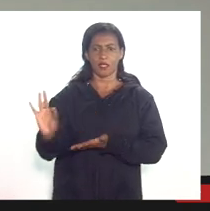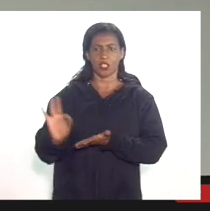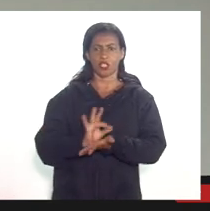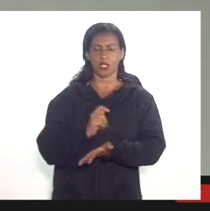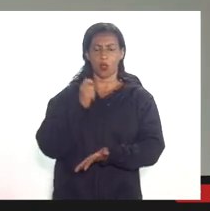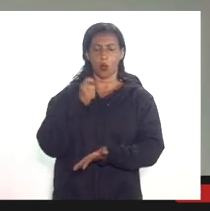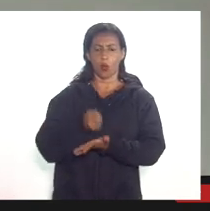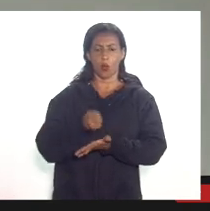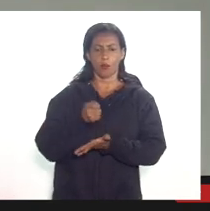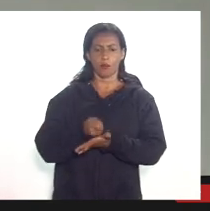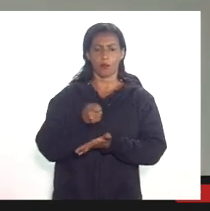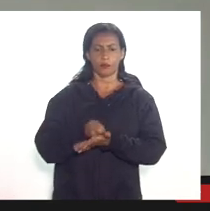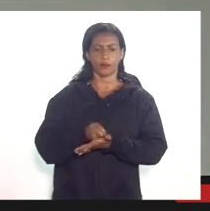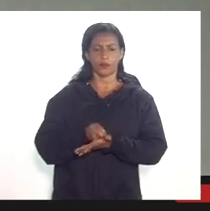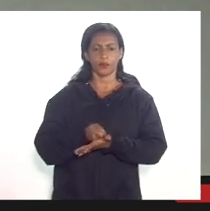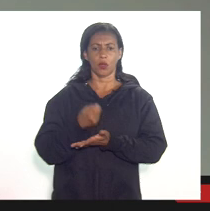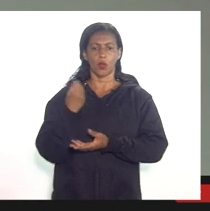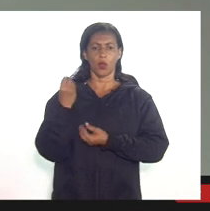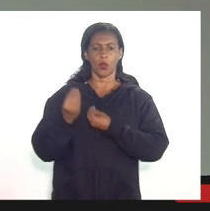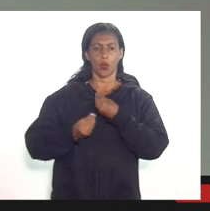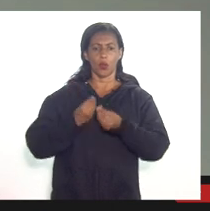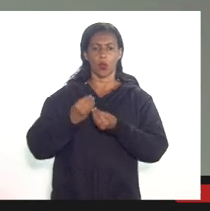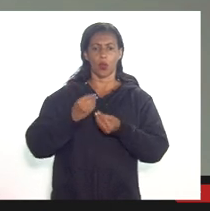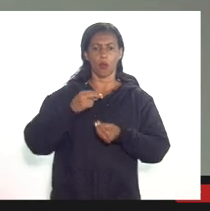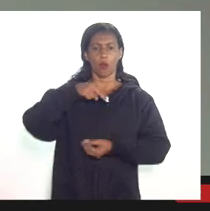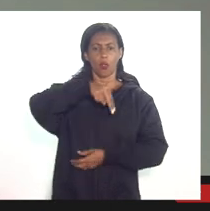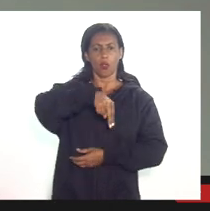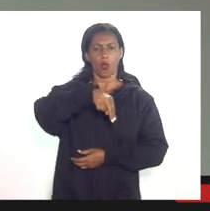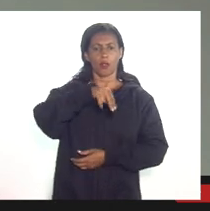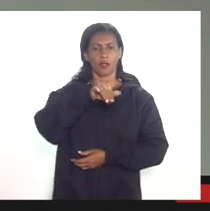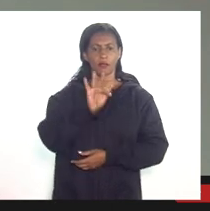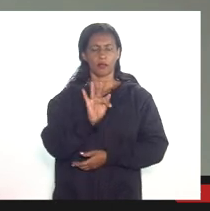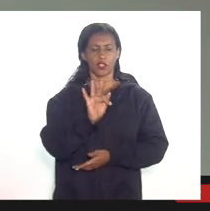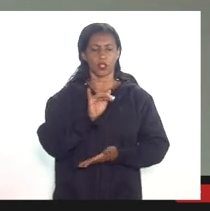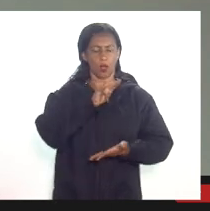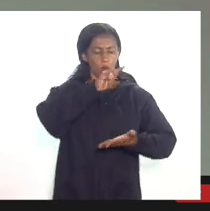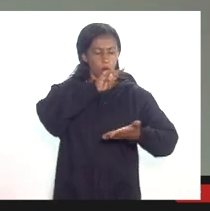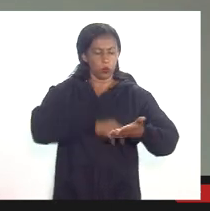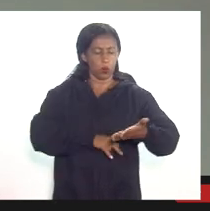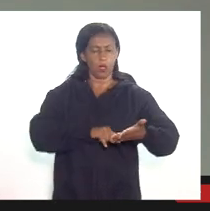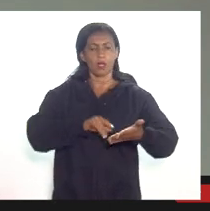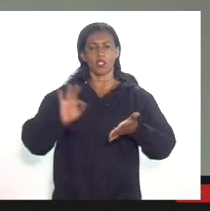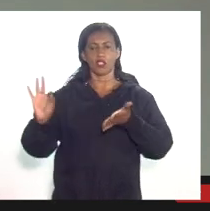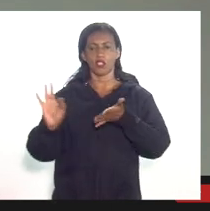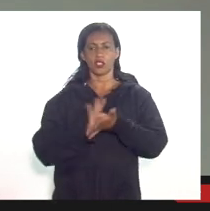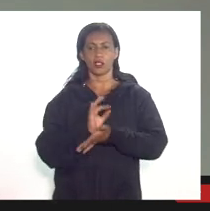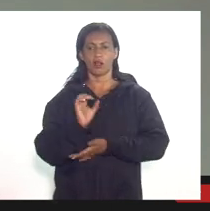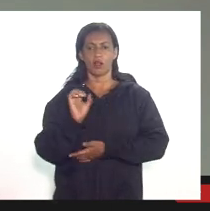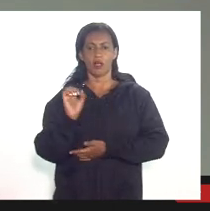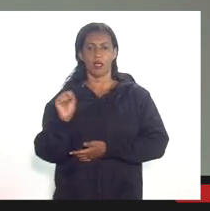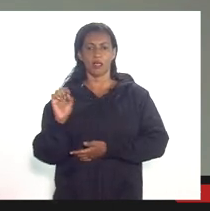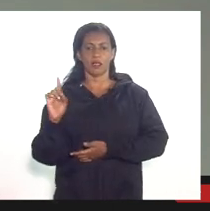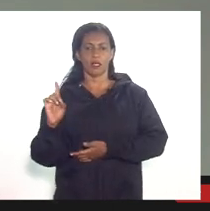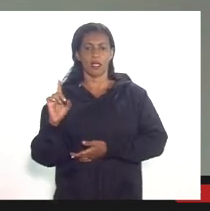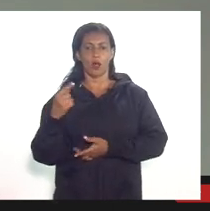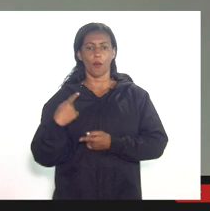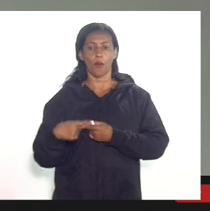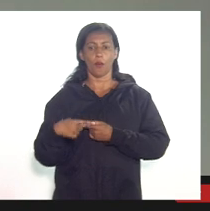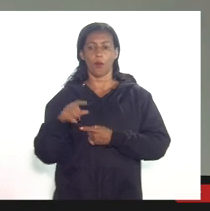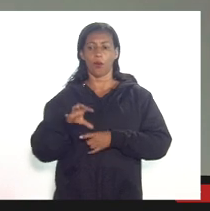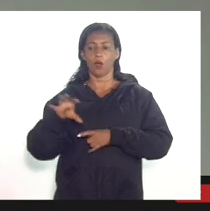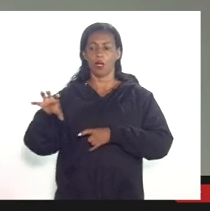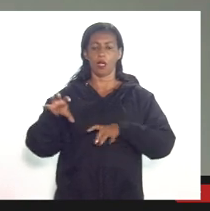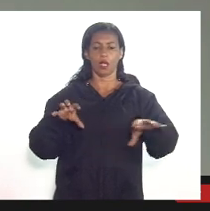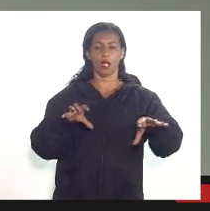obrigações acessórias como emissão de nota fiscal e escrituração AFD por campo, por filial